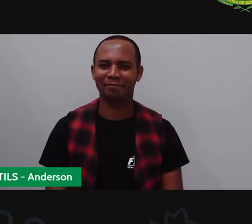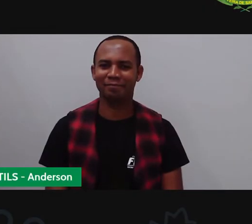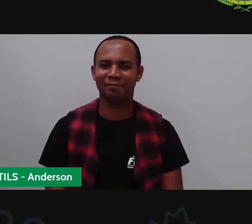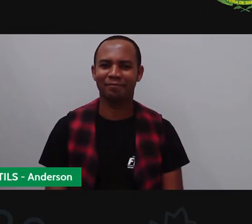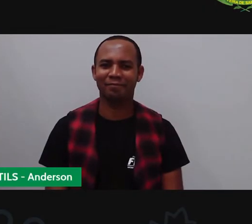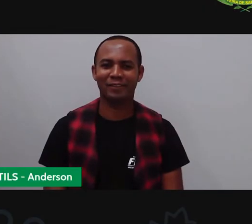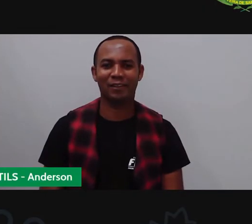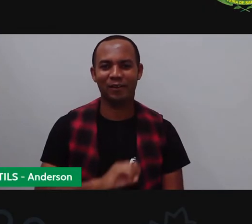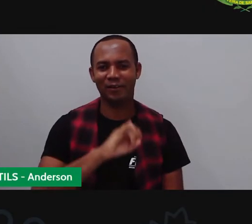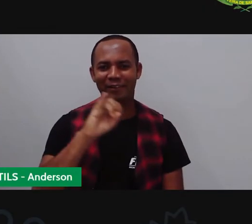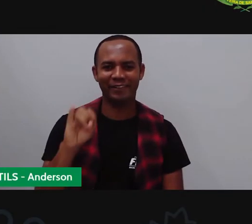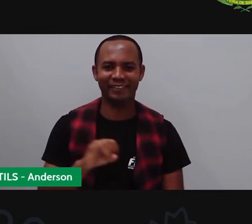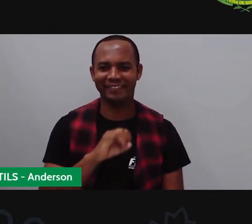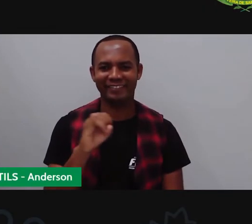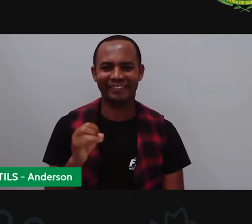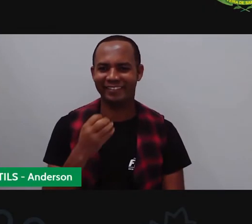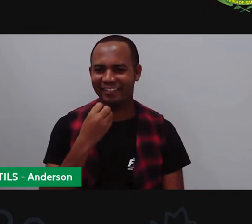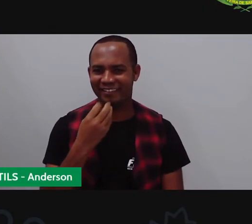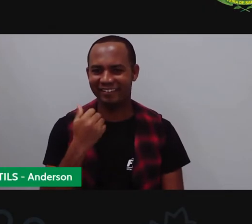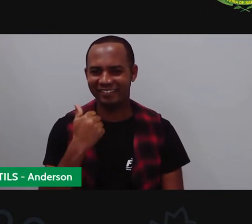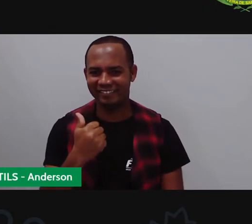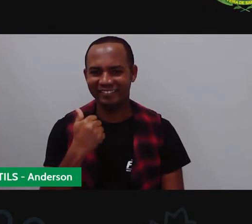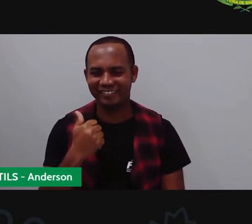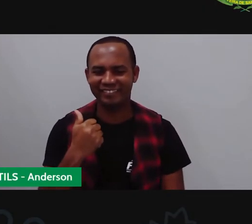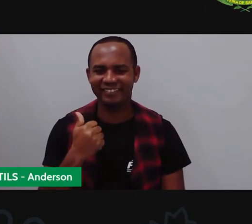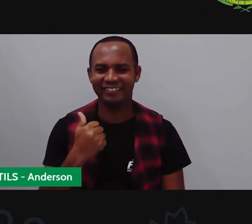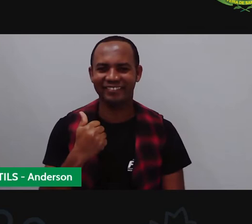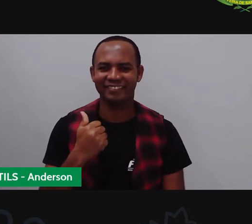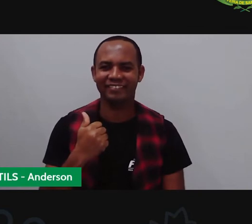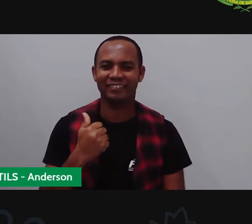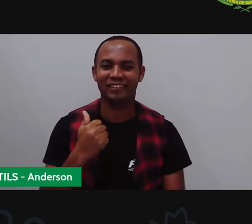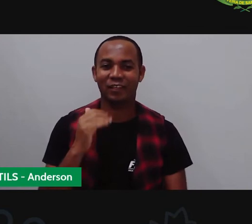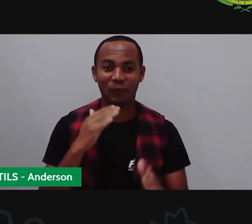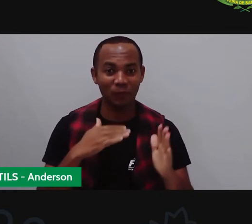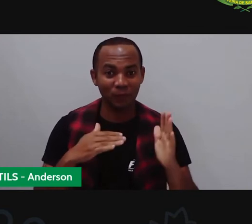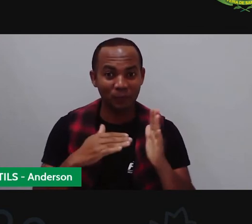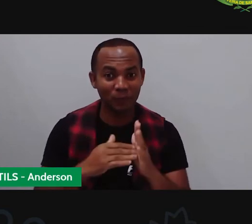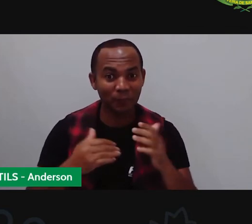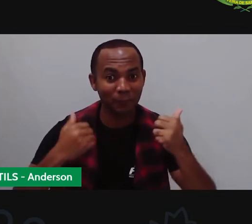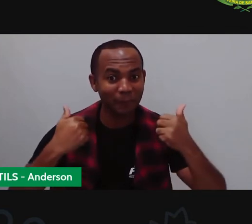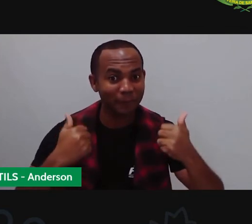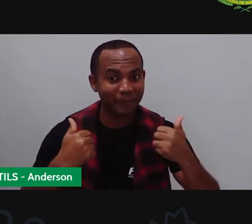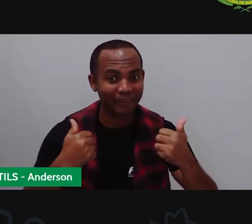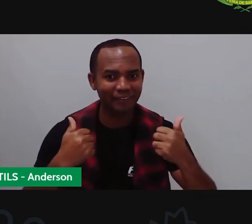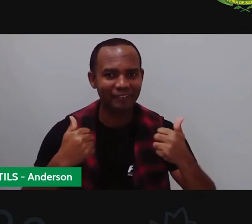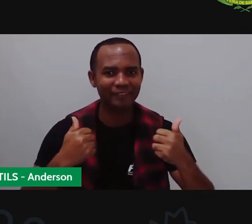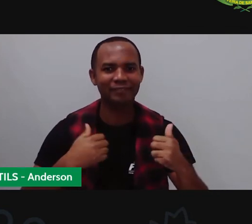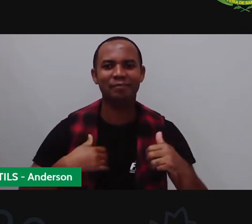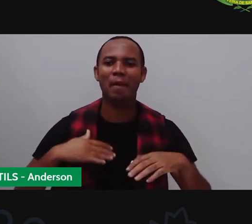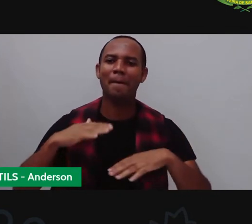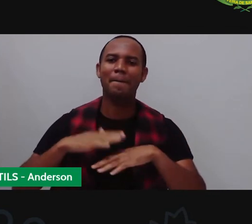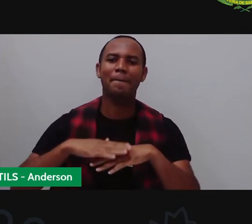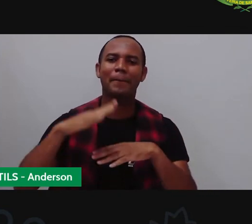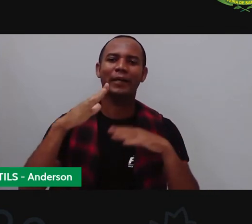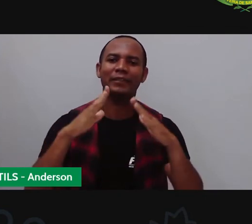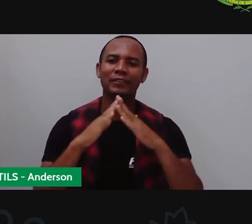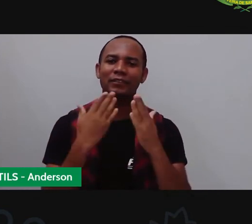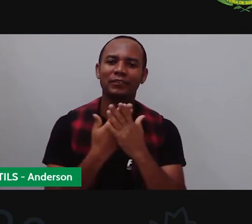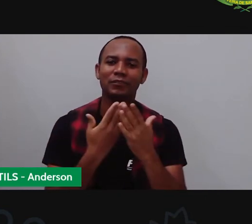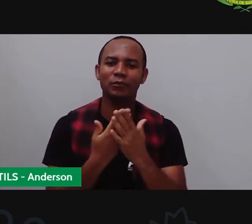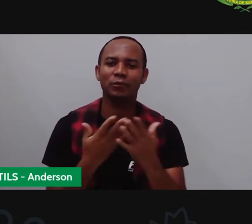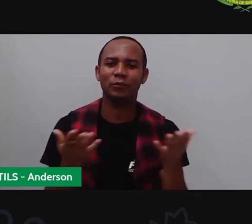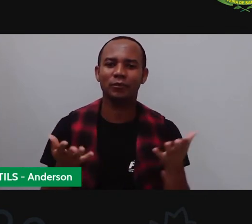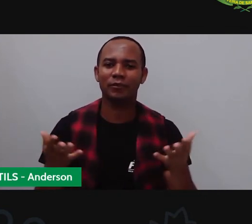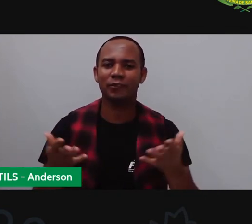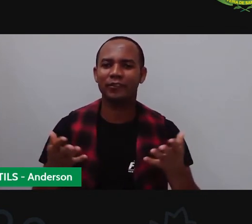Olá, meus amores! Tudo bem com vocês? Mais uma aula aqui na nossa segunda